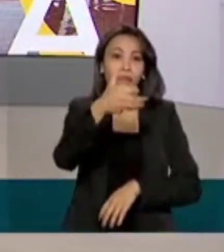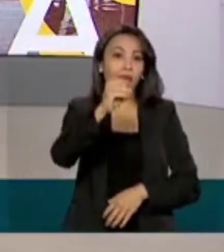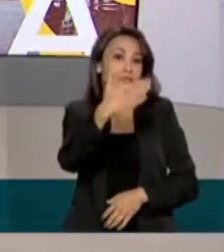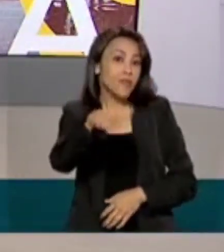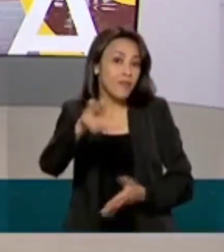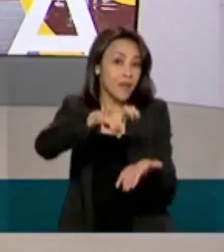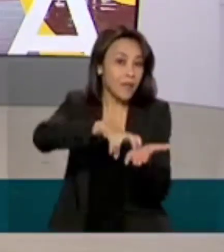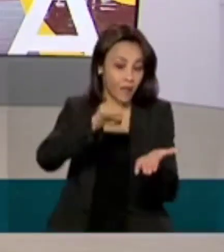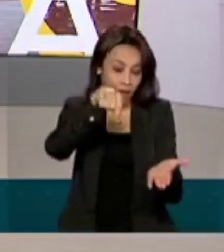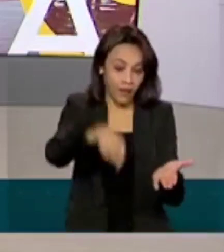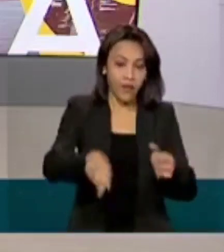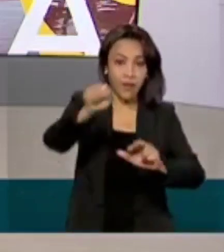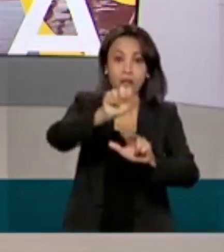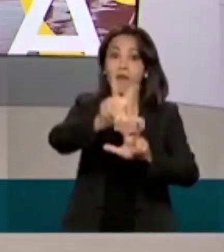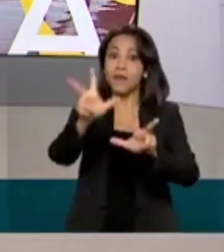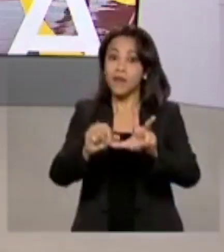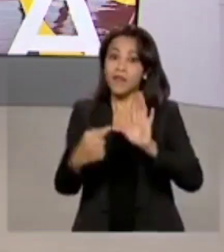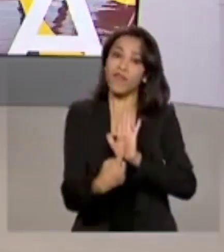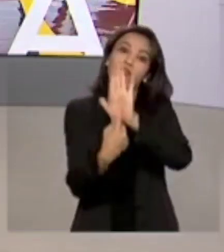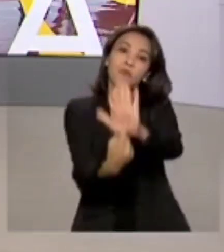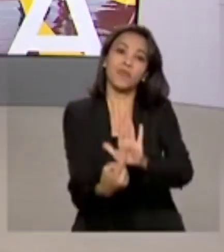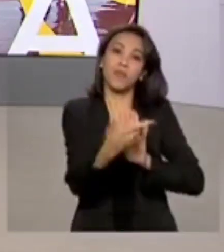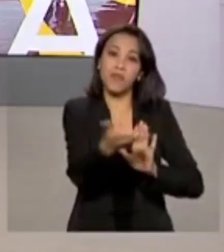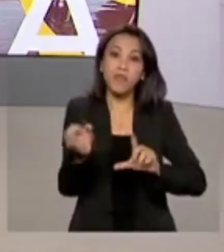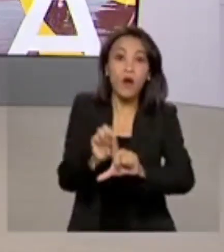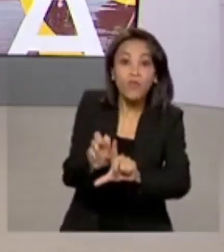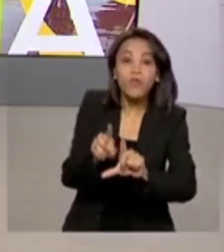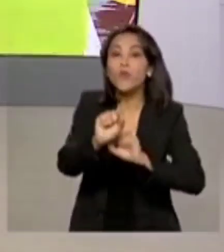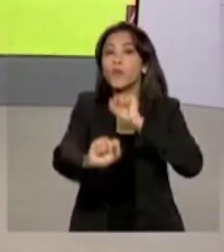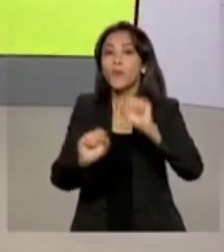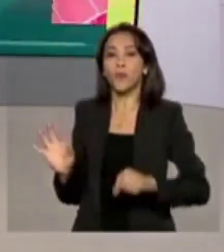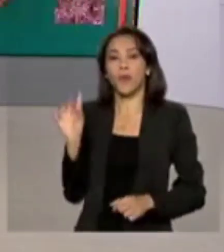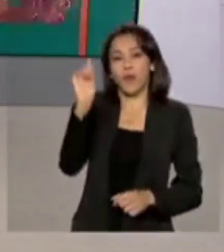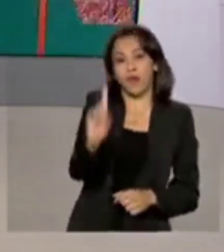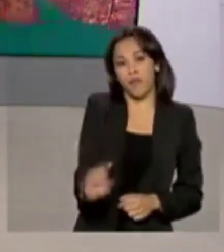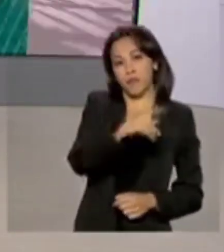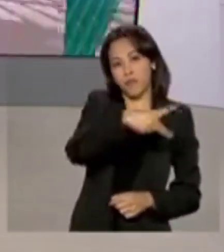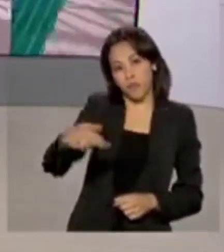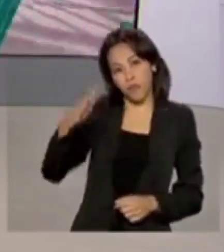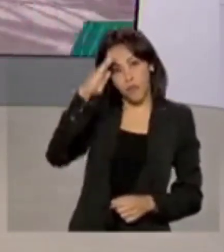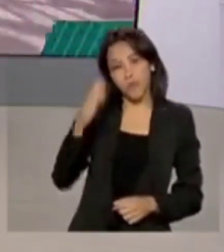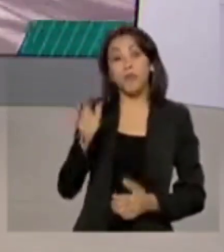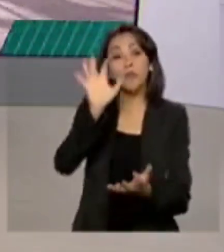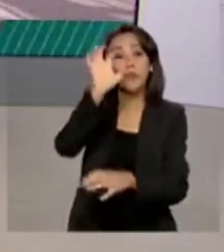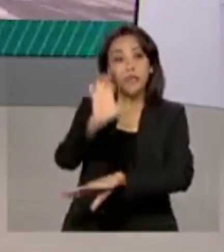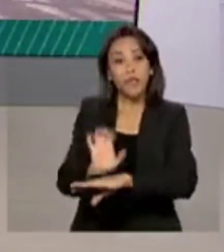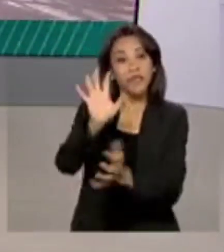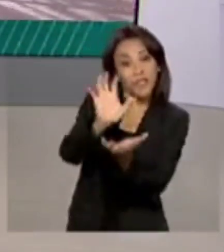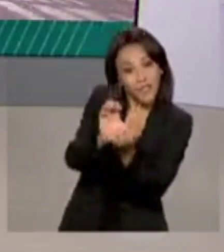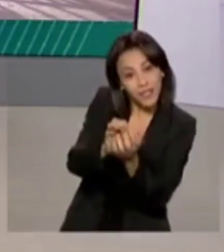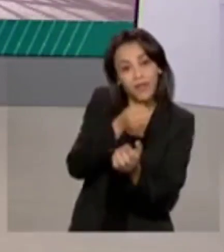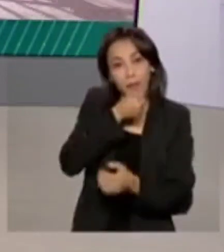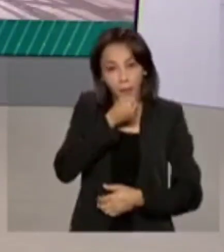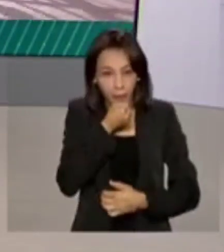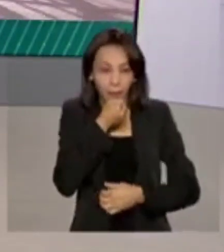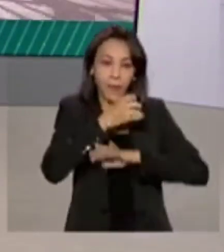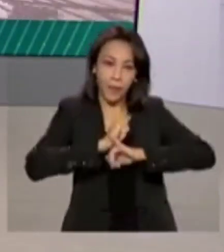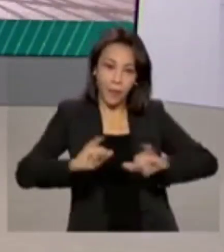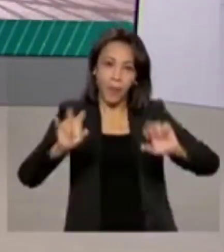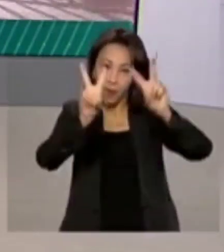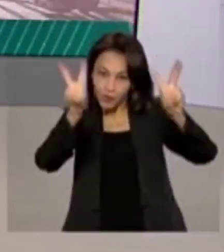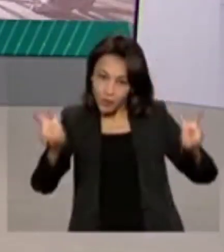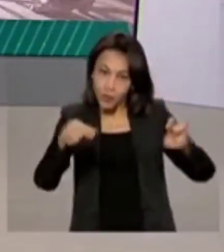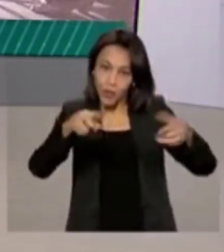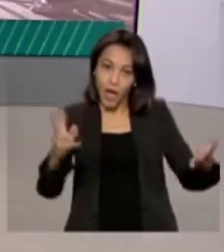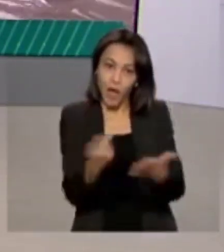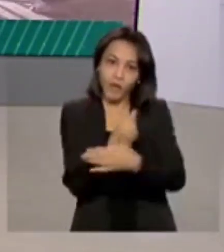manhã, a TV Brasil transmite ao vivo para você a participação do presidente Jair Bolsonaro lá em Recife, de uma coletiva de imprensa sobre essas